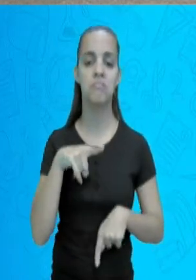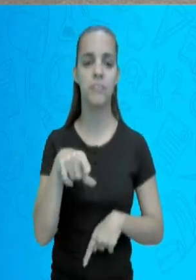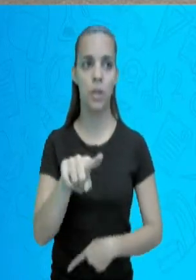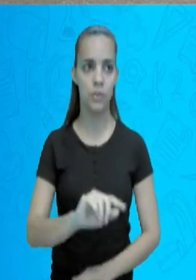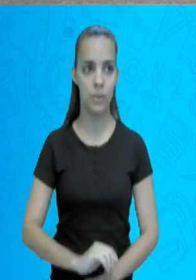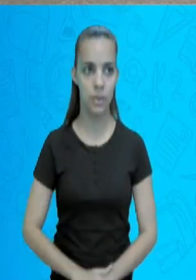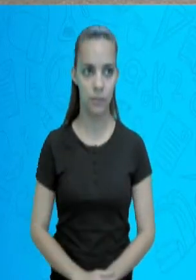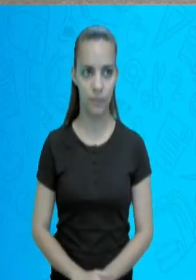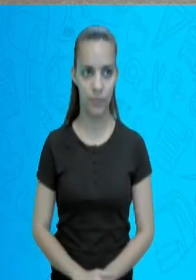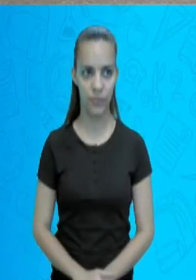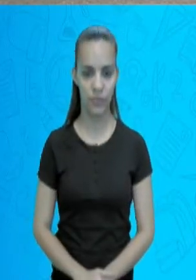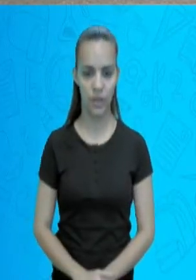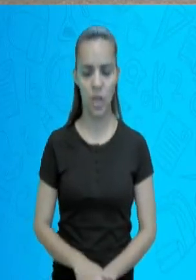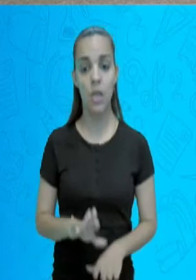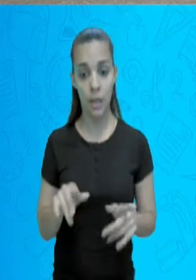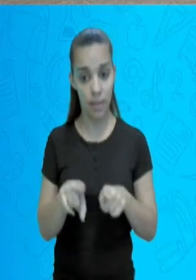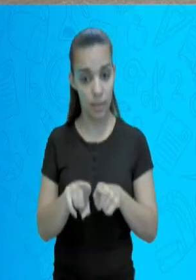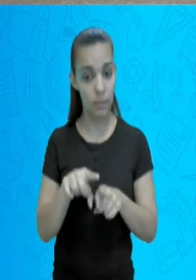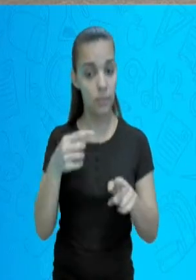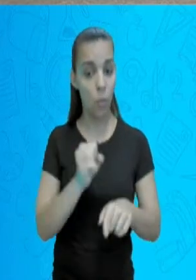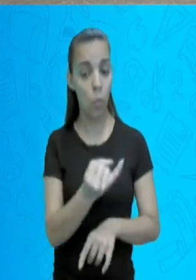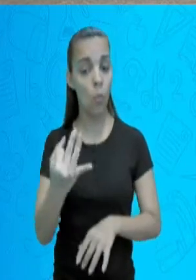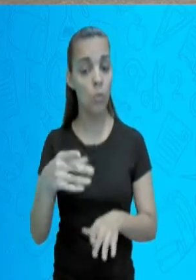E quantos irmãos você tem.